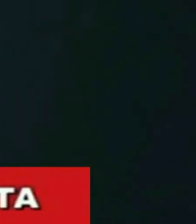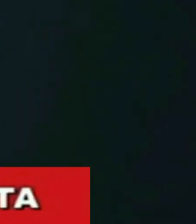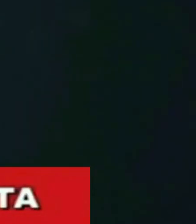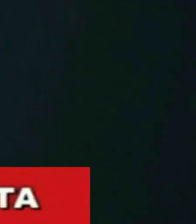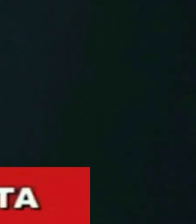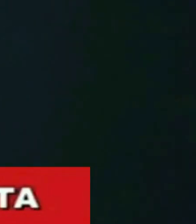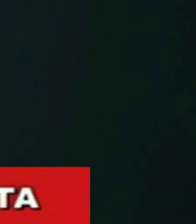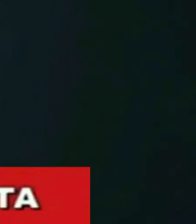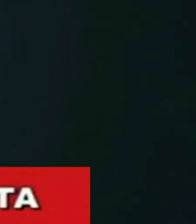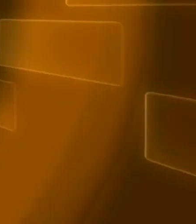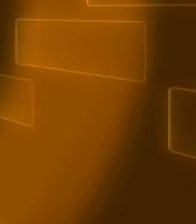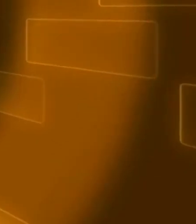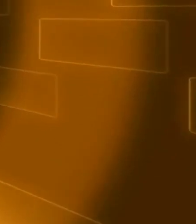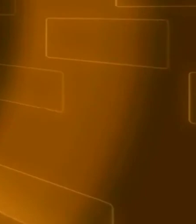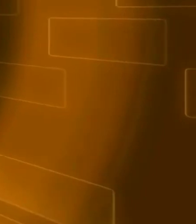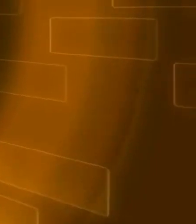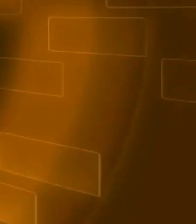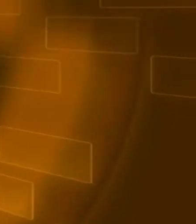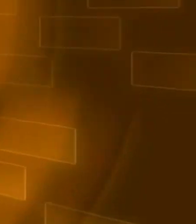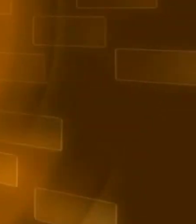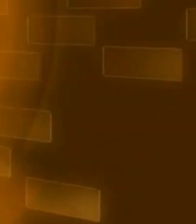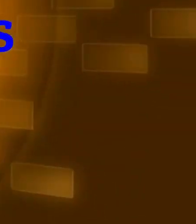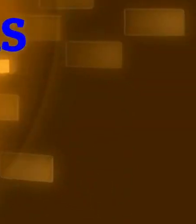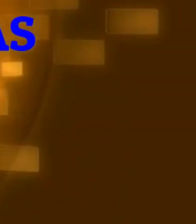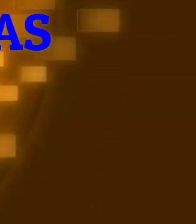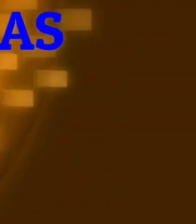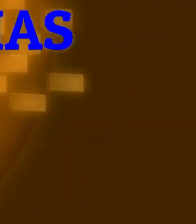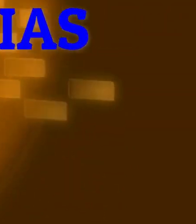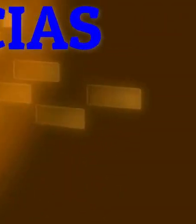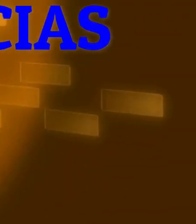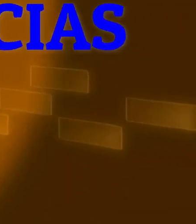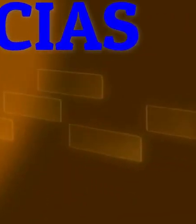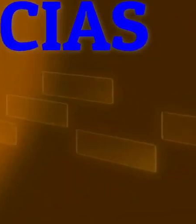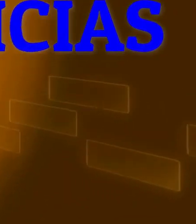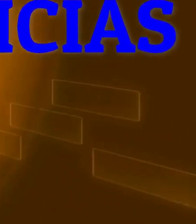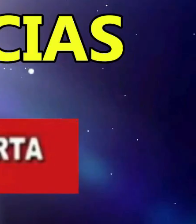Telebrasil Notícias?